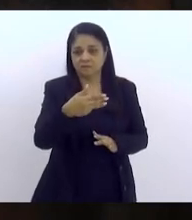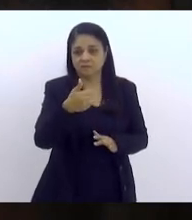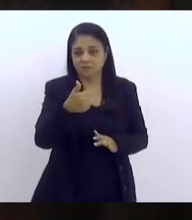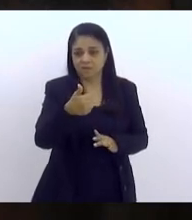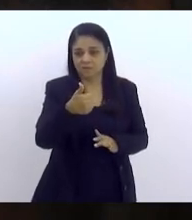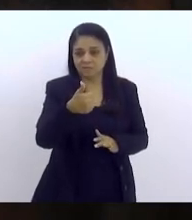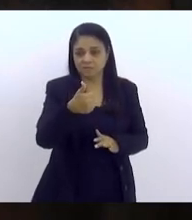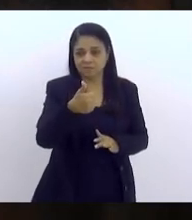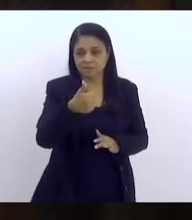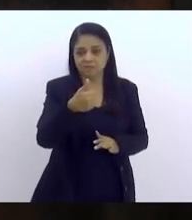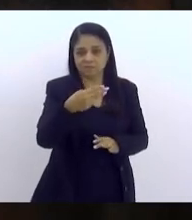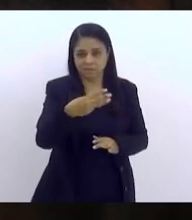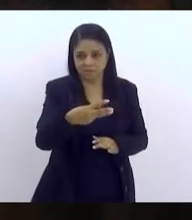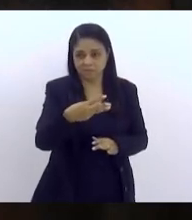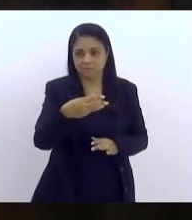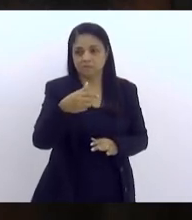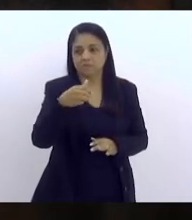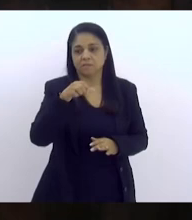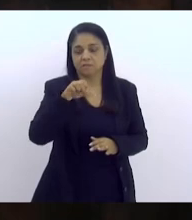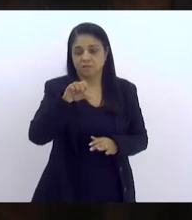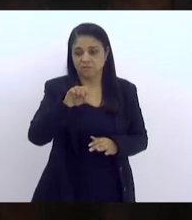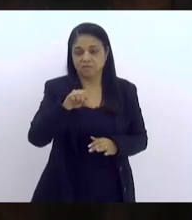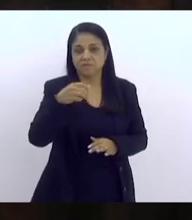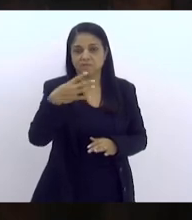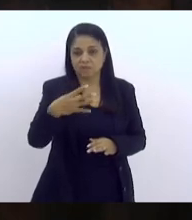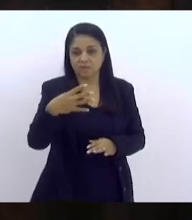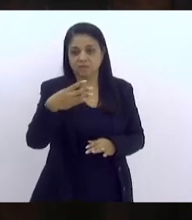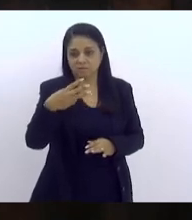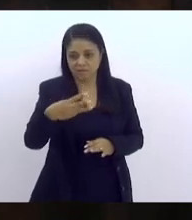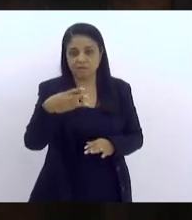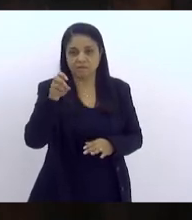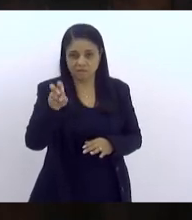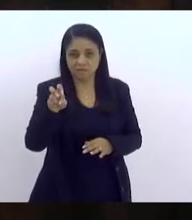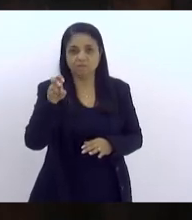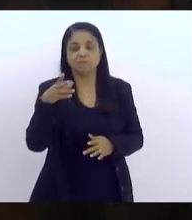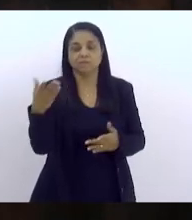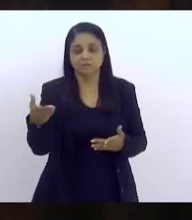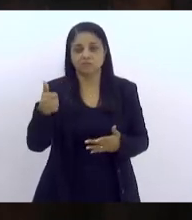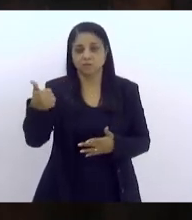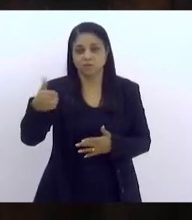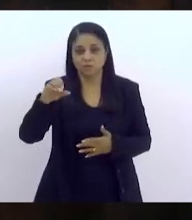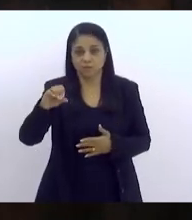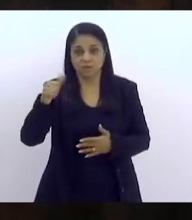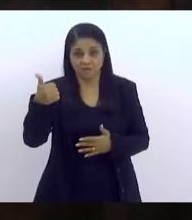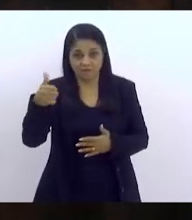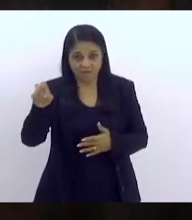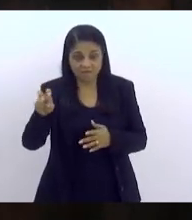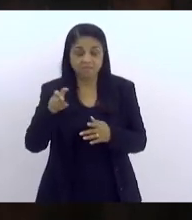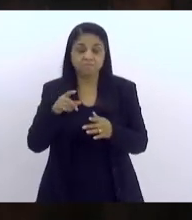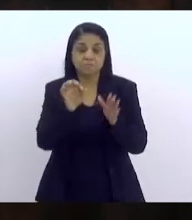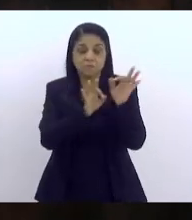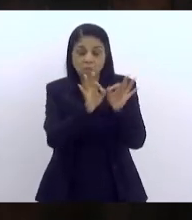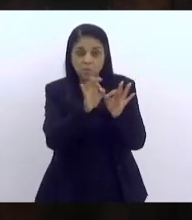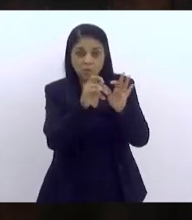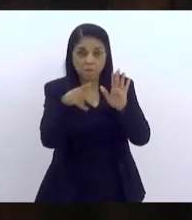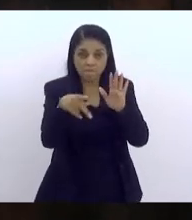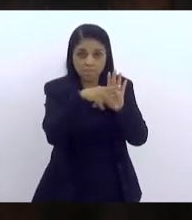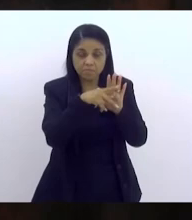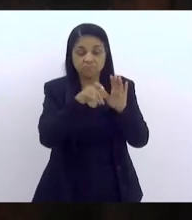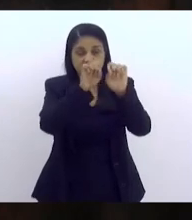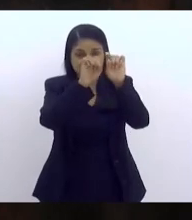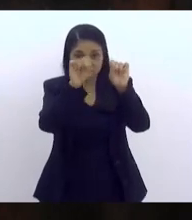estabelece também o combate, estabelece e inclui o programa de enfrentamento à intimidação